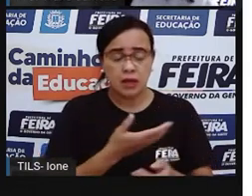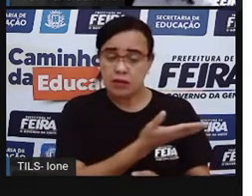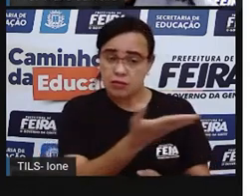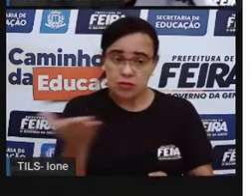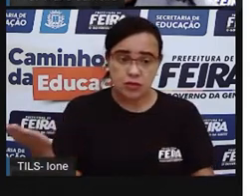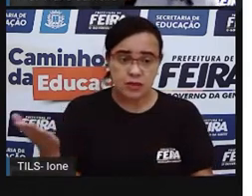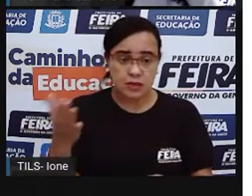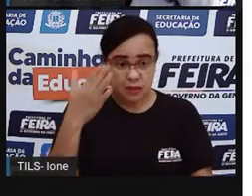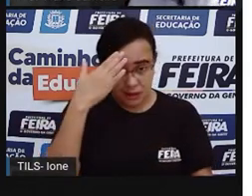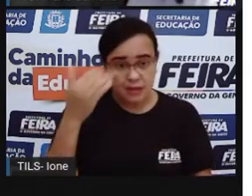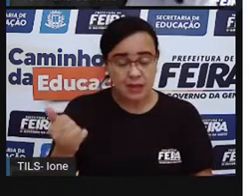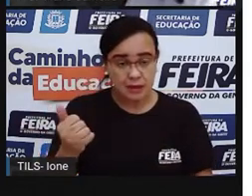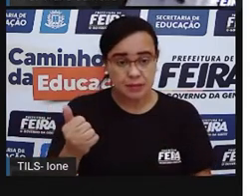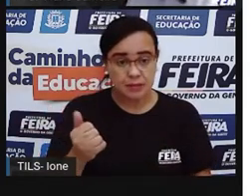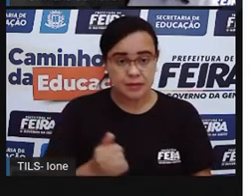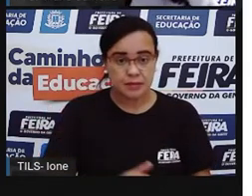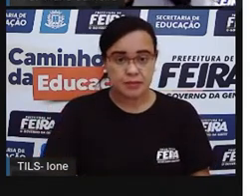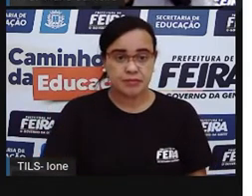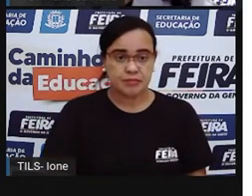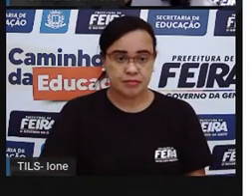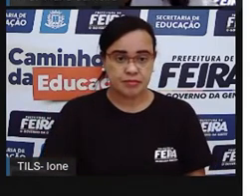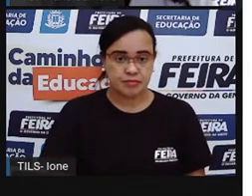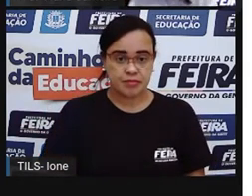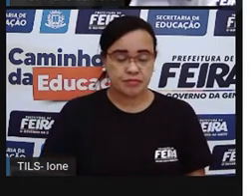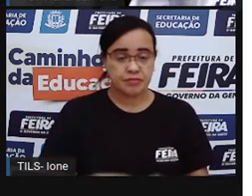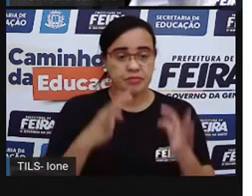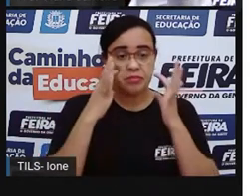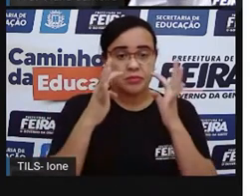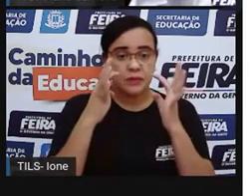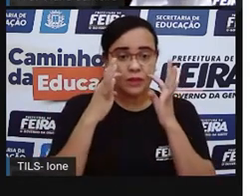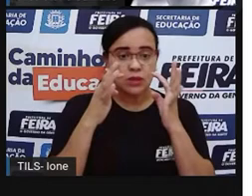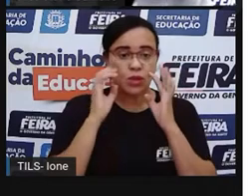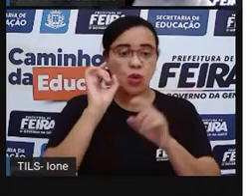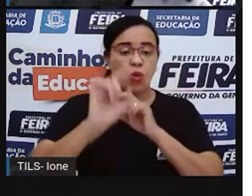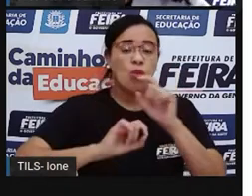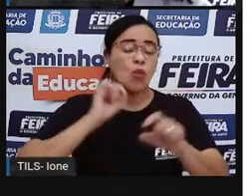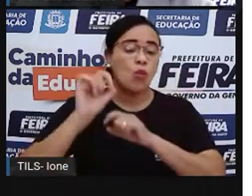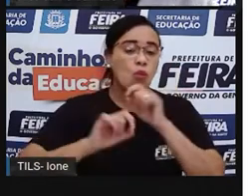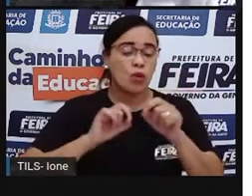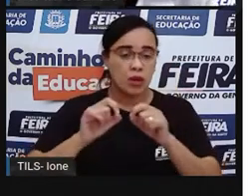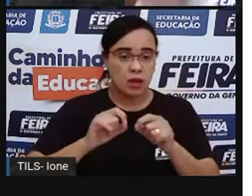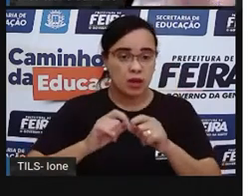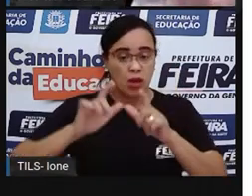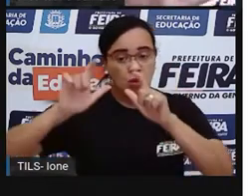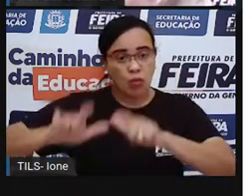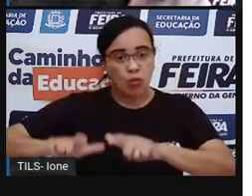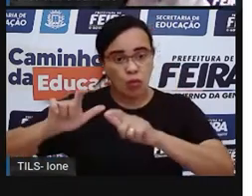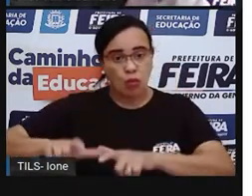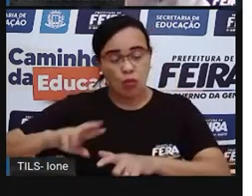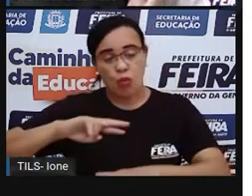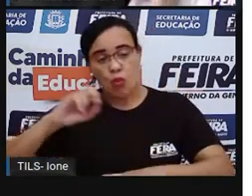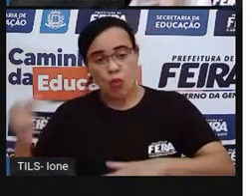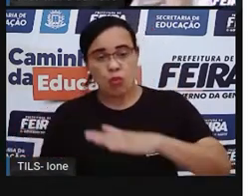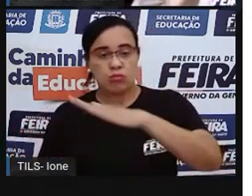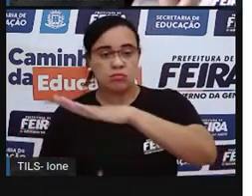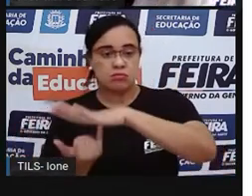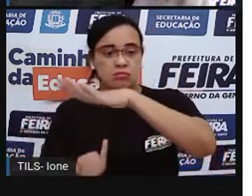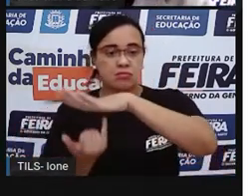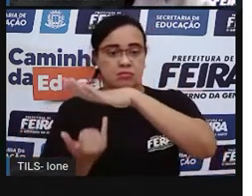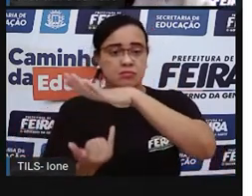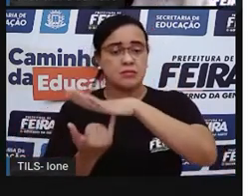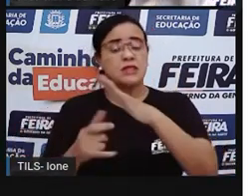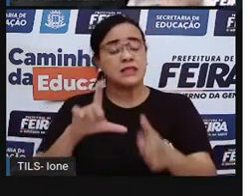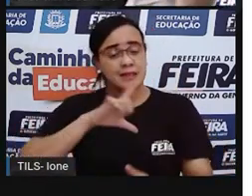Você sabe? Olha só o que a gente pode fazer. Existe um órgão, né? toda a cidade tem esse